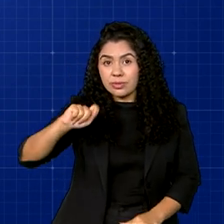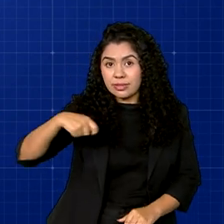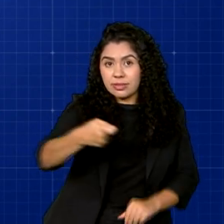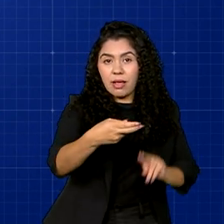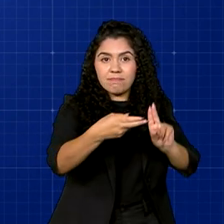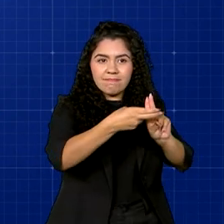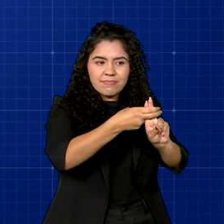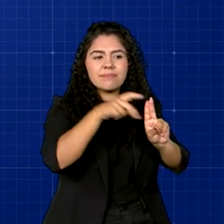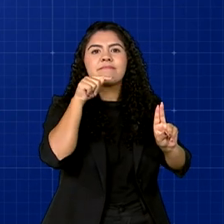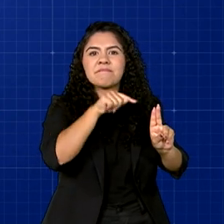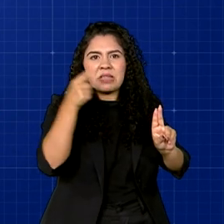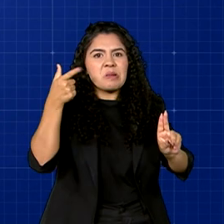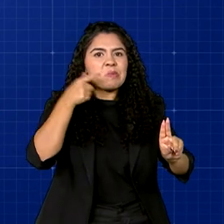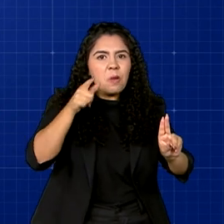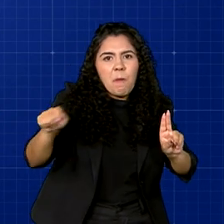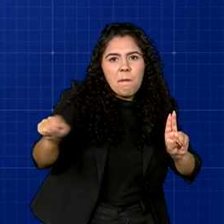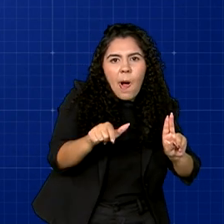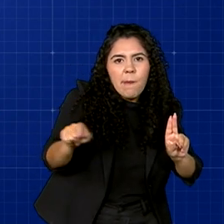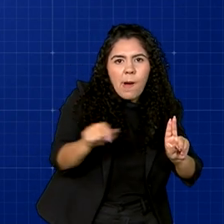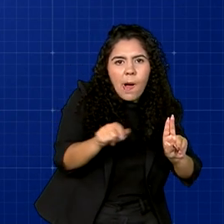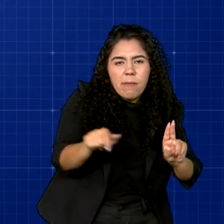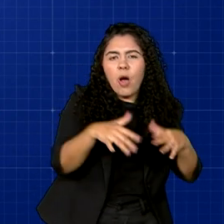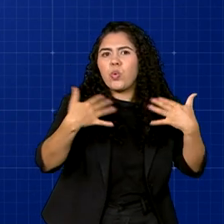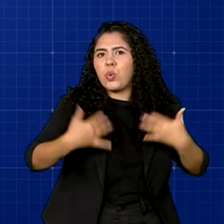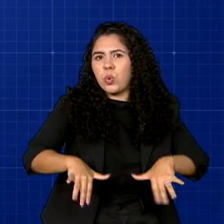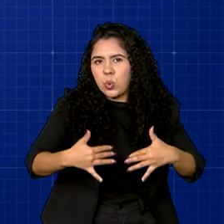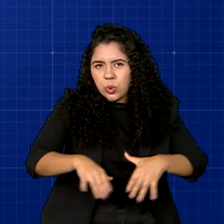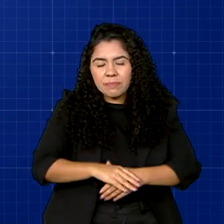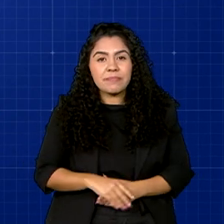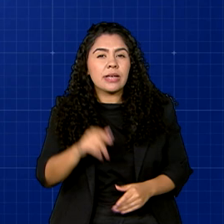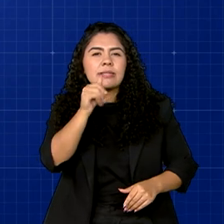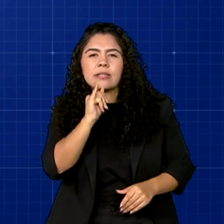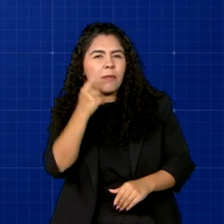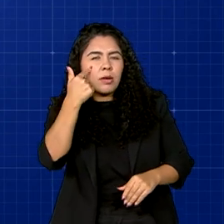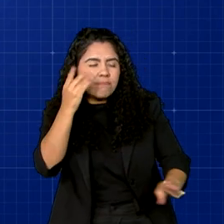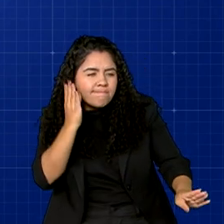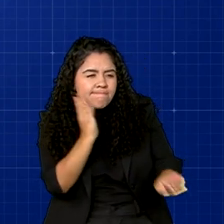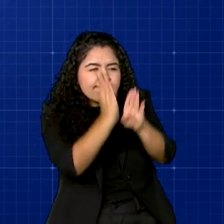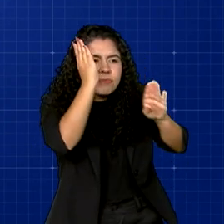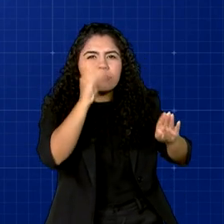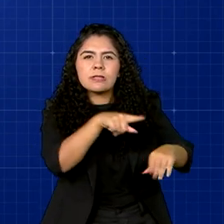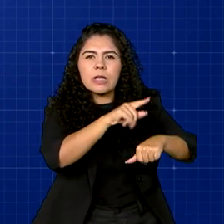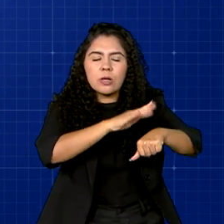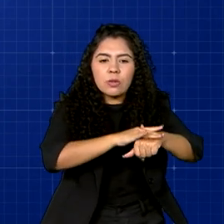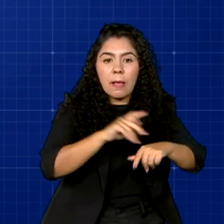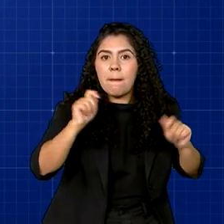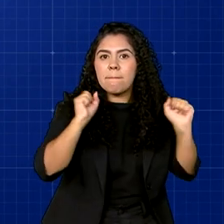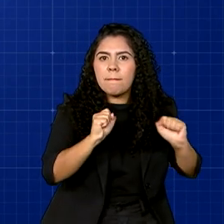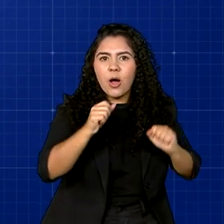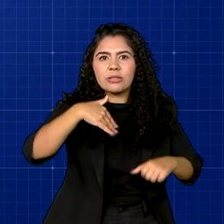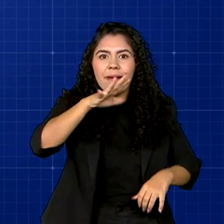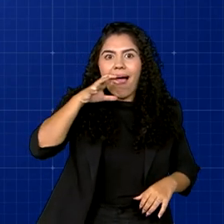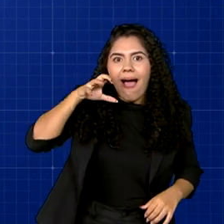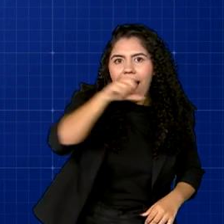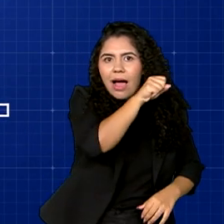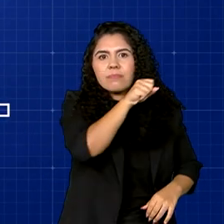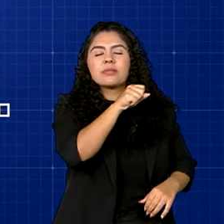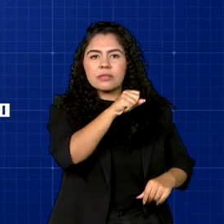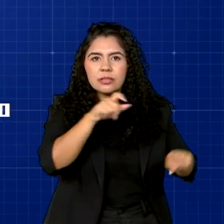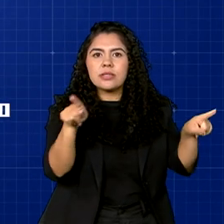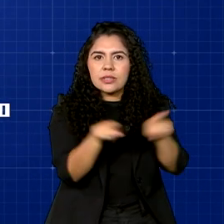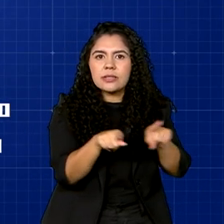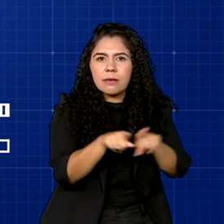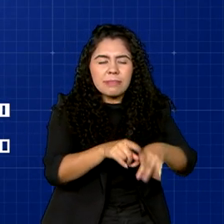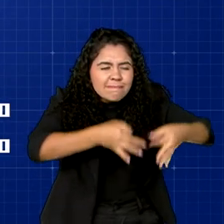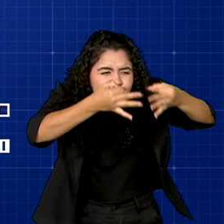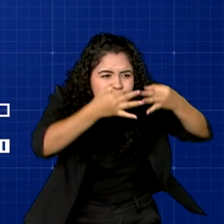deve ganhar muito com a inteligência artificial. Um diagnóstico pode acontecer com uma velocidade muito maior e com grande